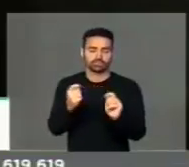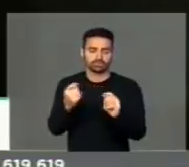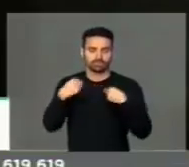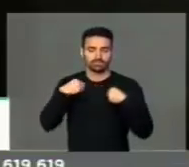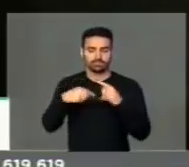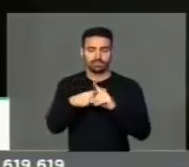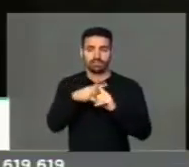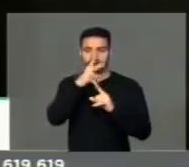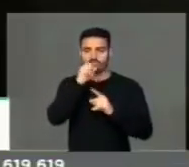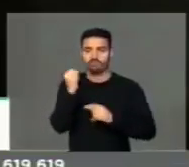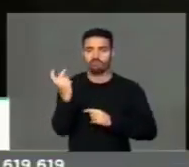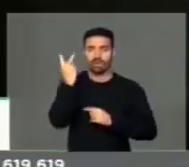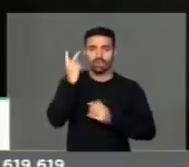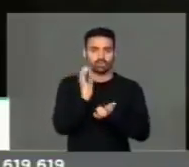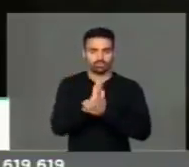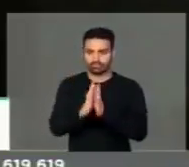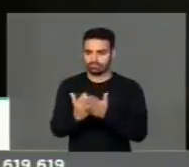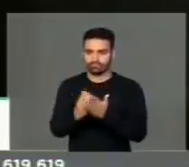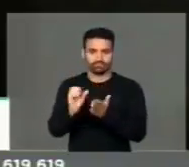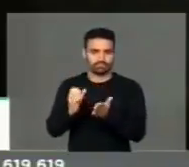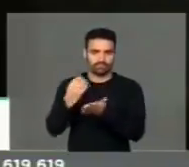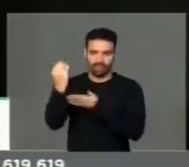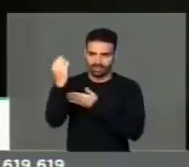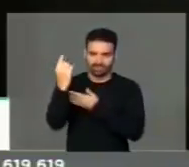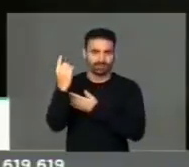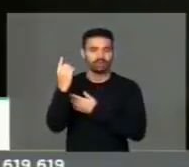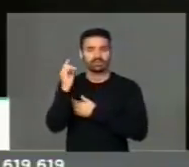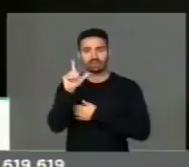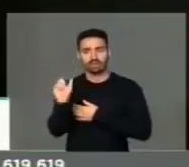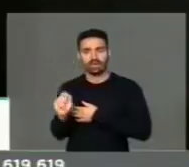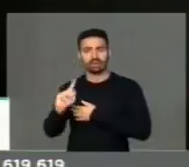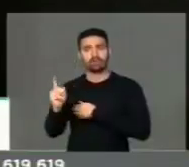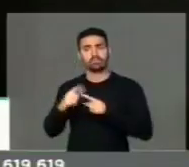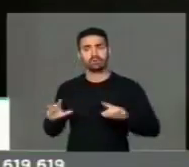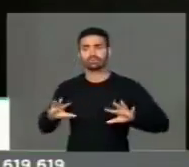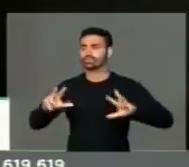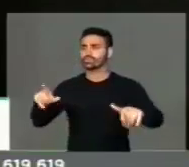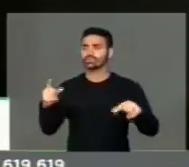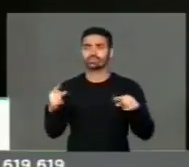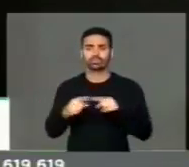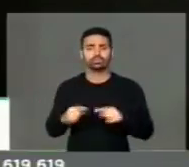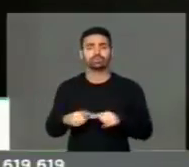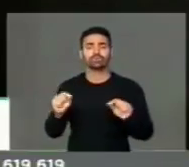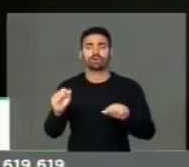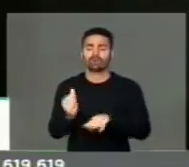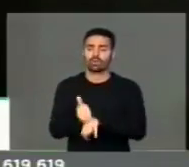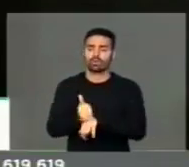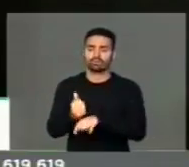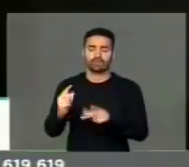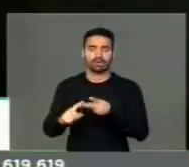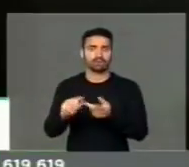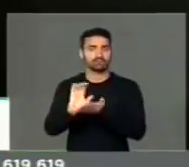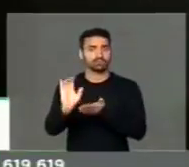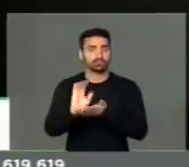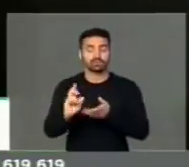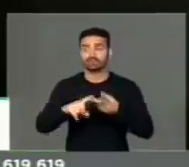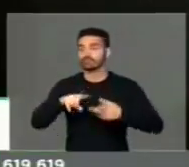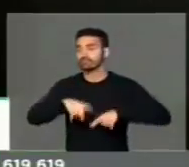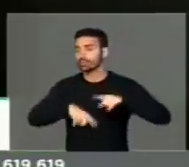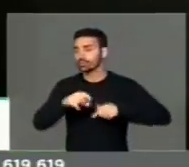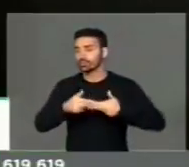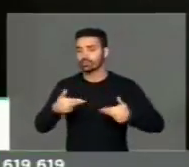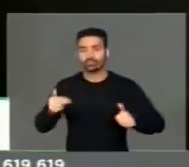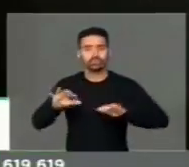valor. Não só ao passaporte, às pessoas, enfim, mas aquilo que é com relação também à qualidade, no investimento, no produto, enfim,